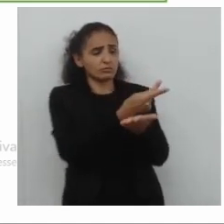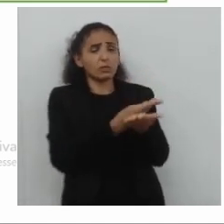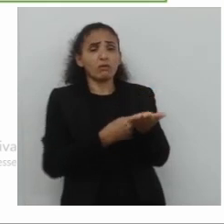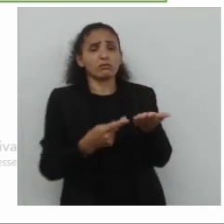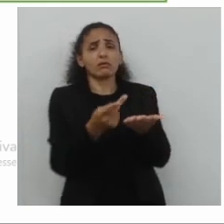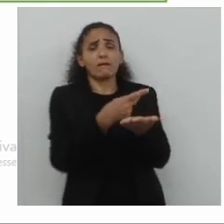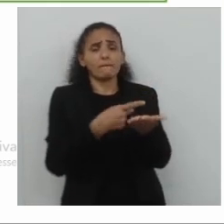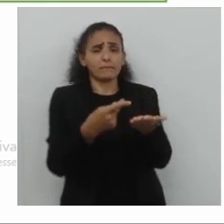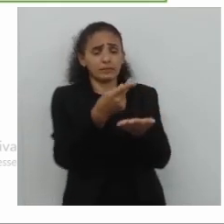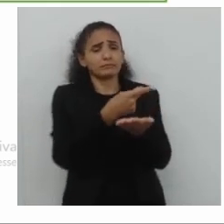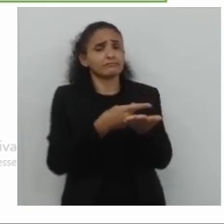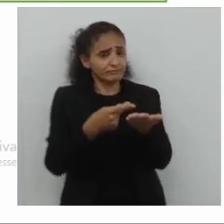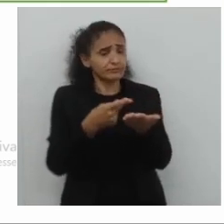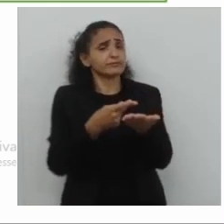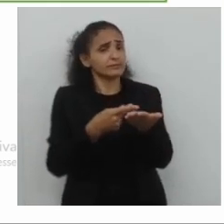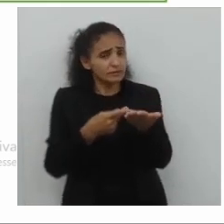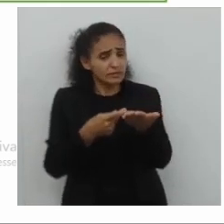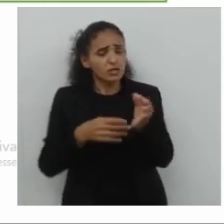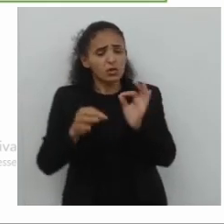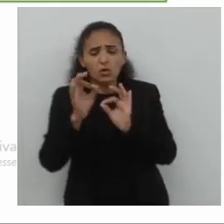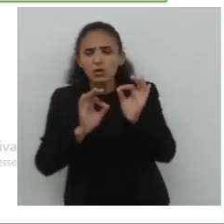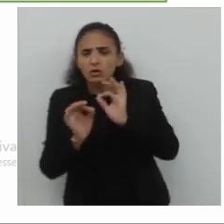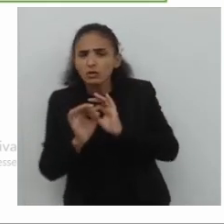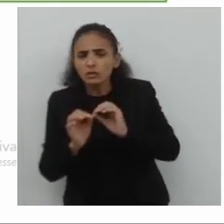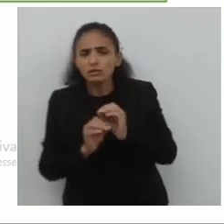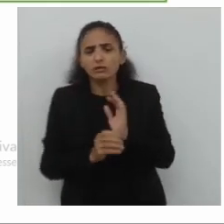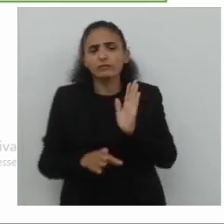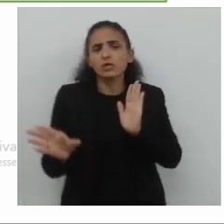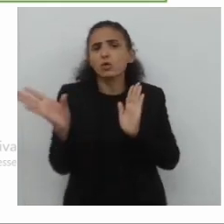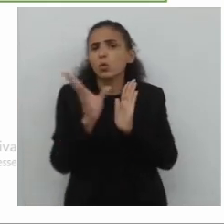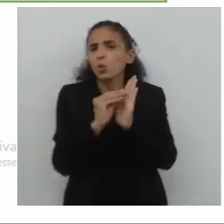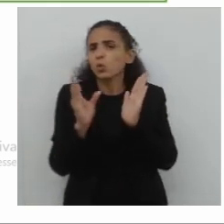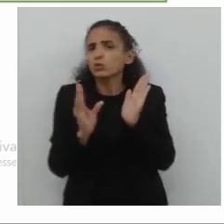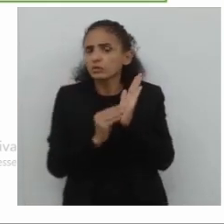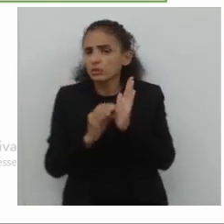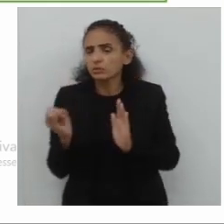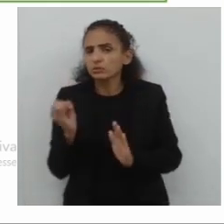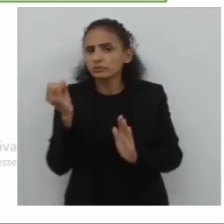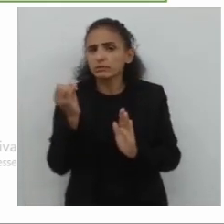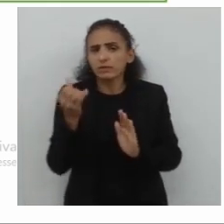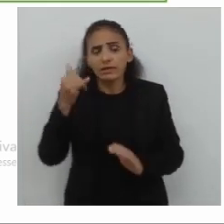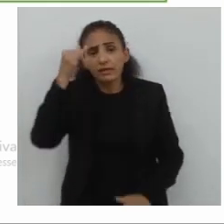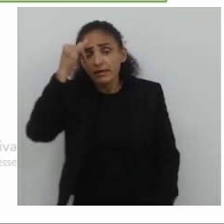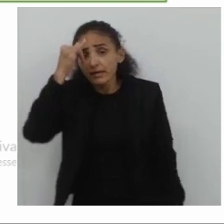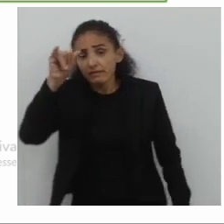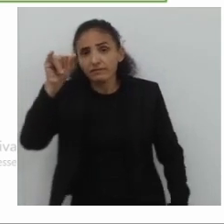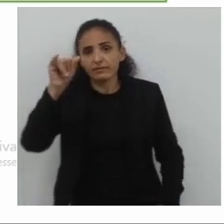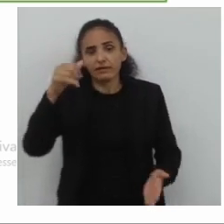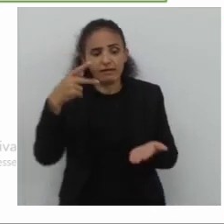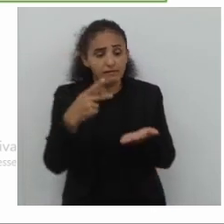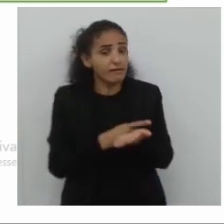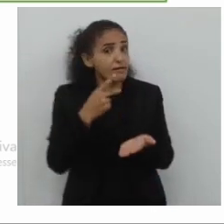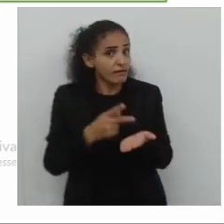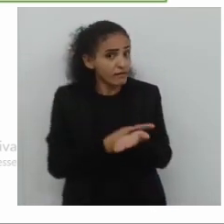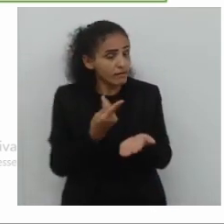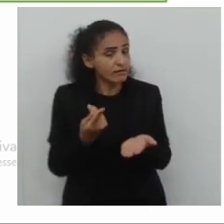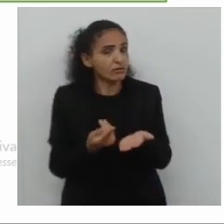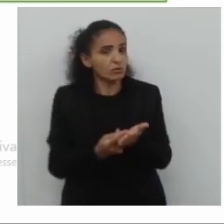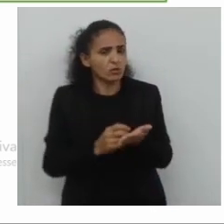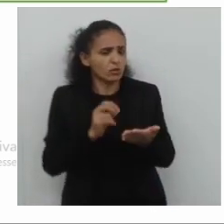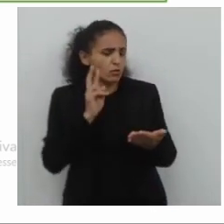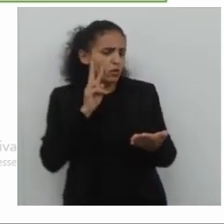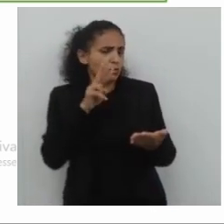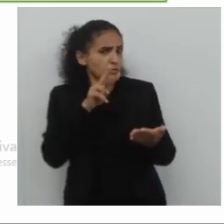etc., para publicação, verificando o conteúdo, erros, esses erros, entre aspas, que são as normas,